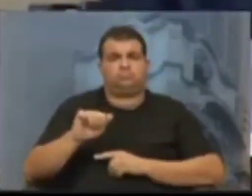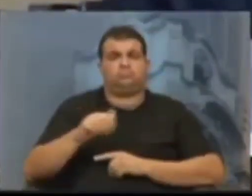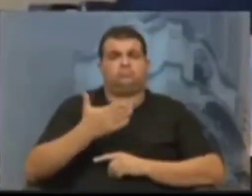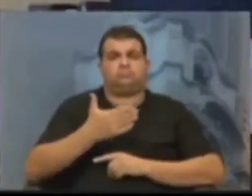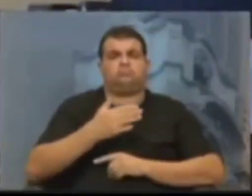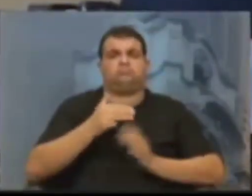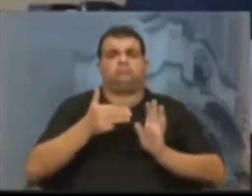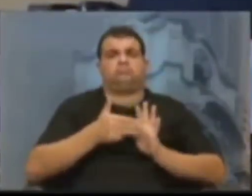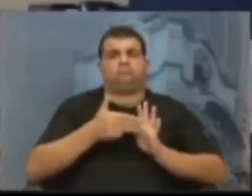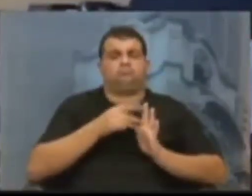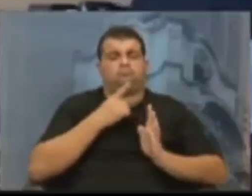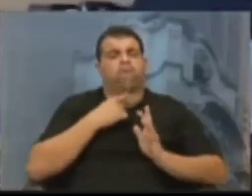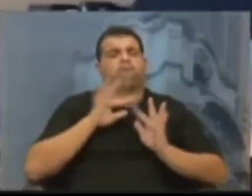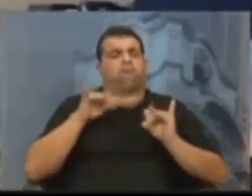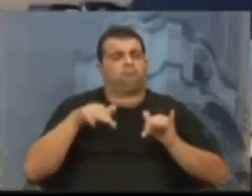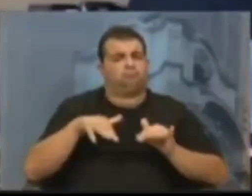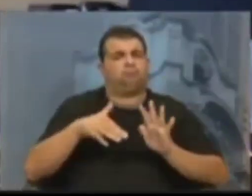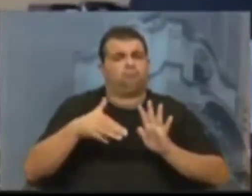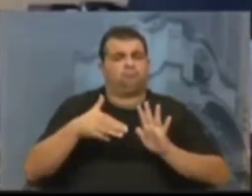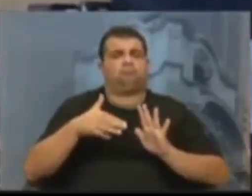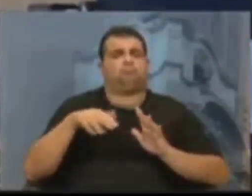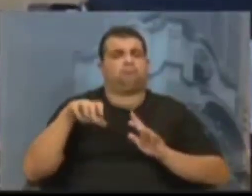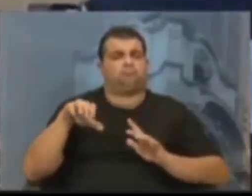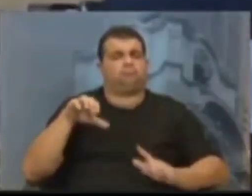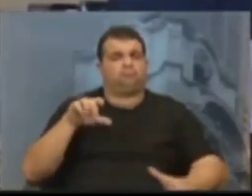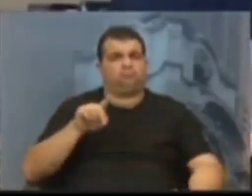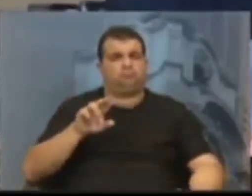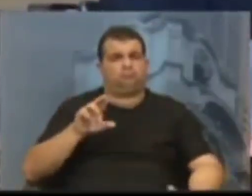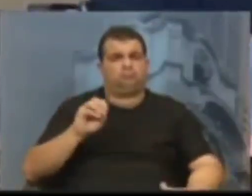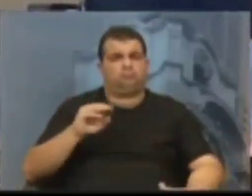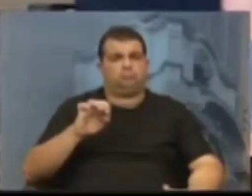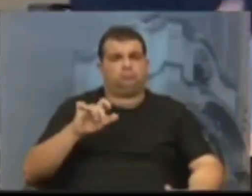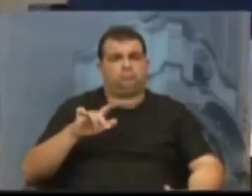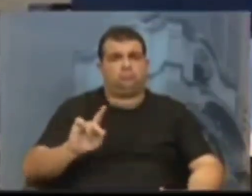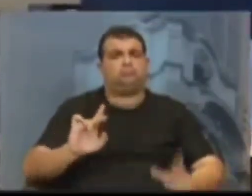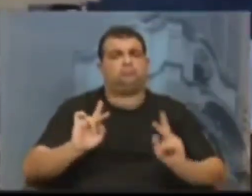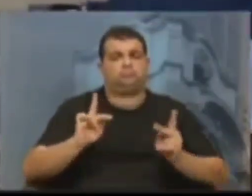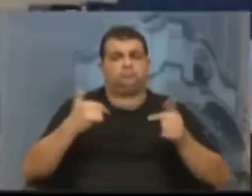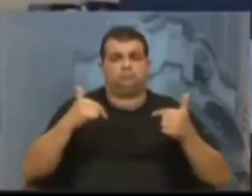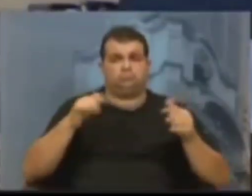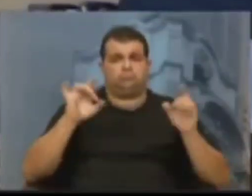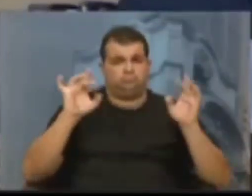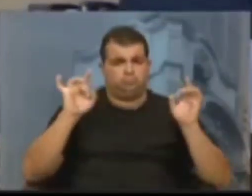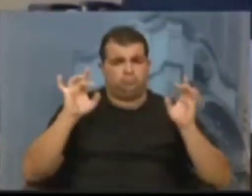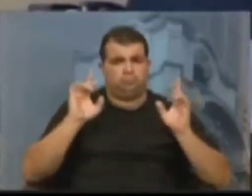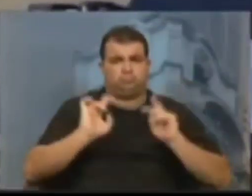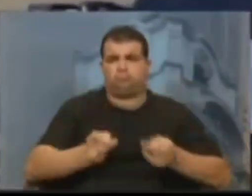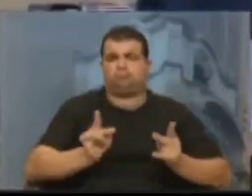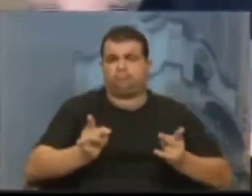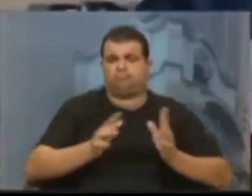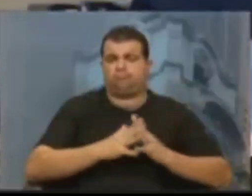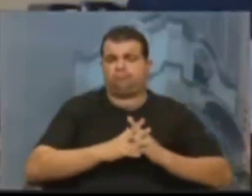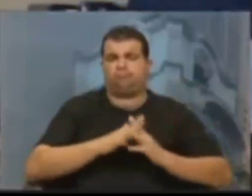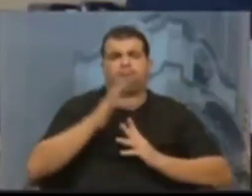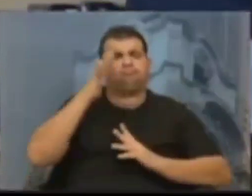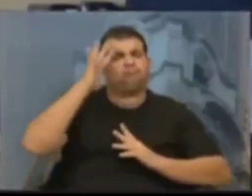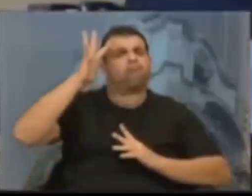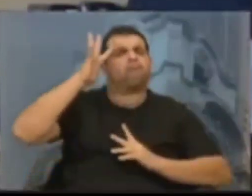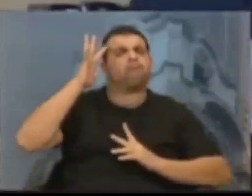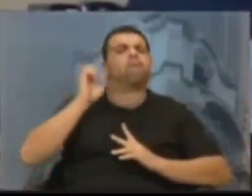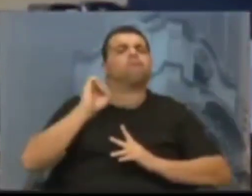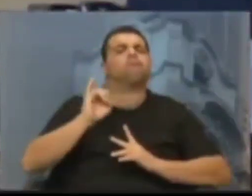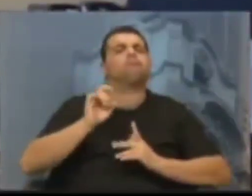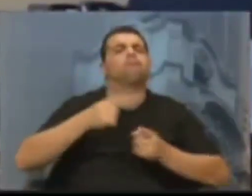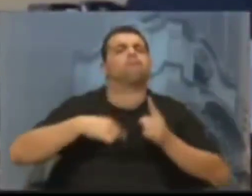também extinguir a ProSempa, a ProSempa hoje segue prestando um excelente serviço, imagina se tivéssemos